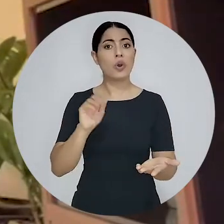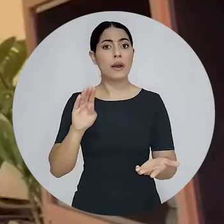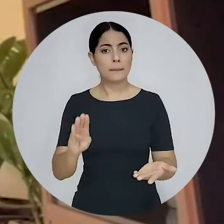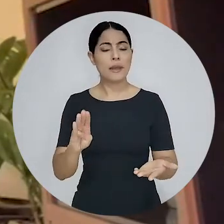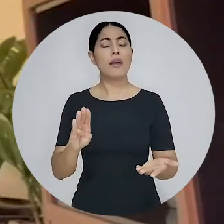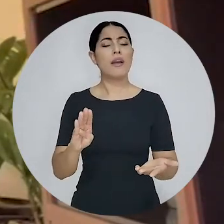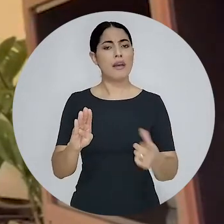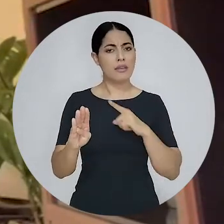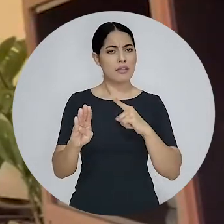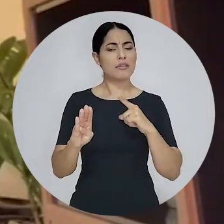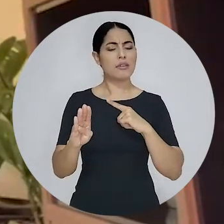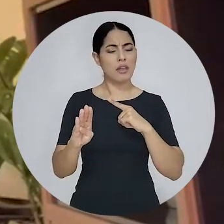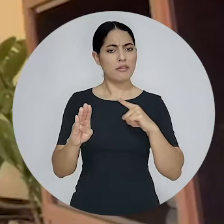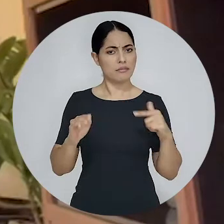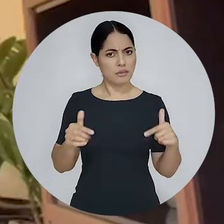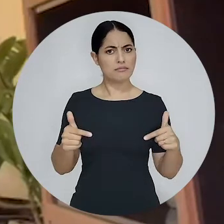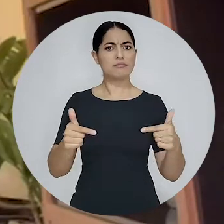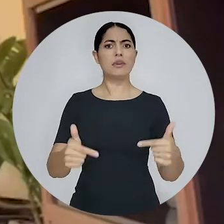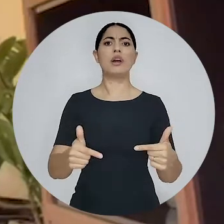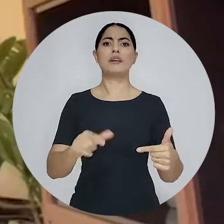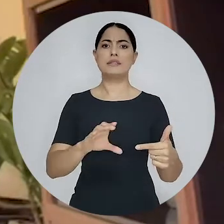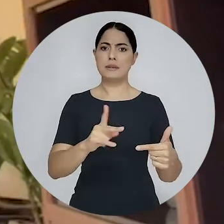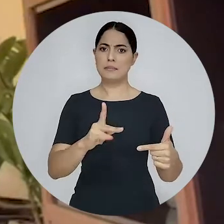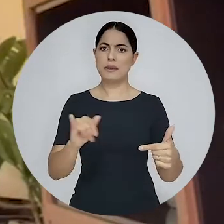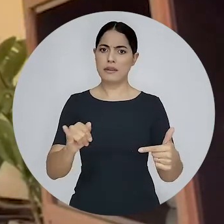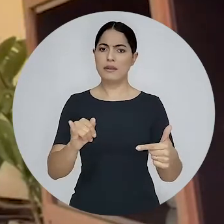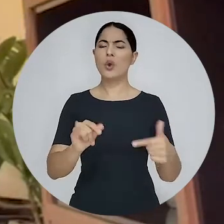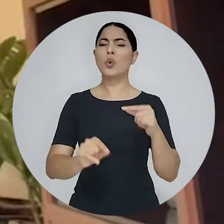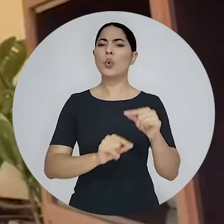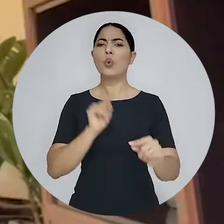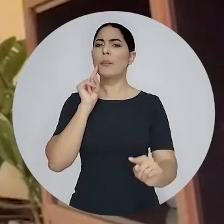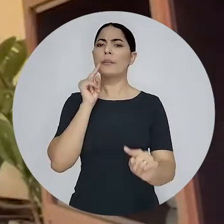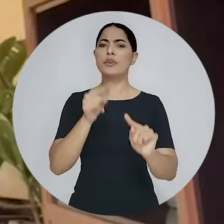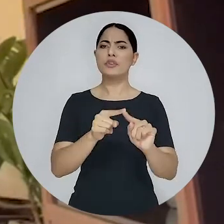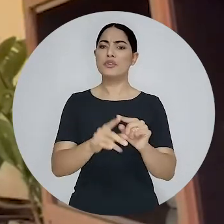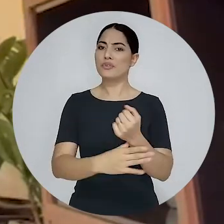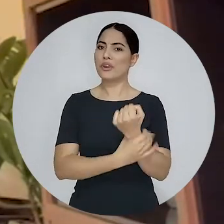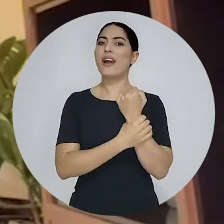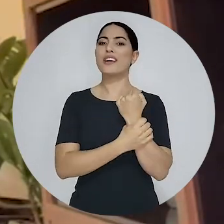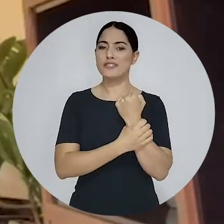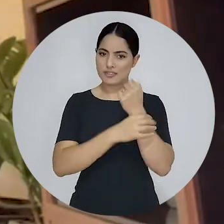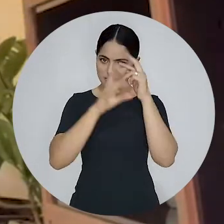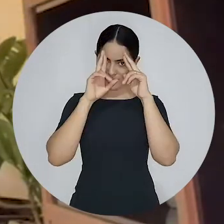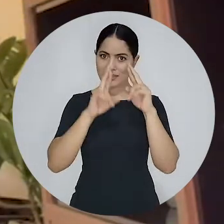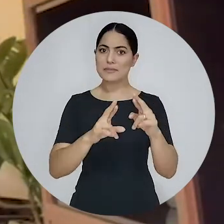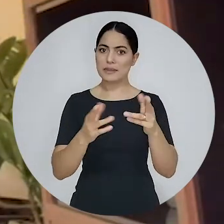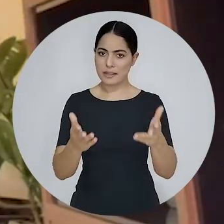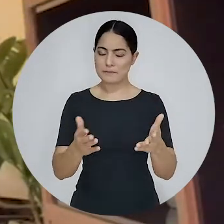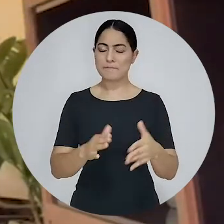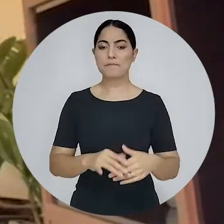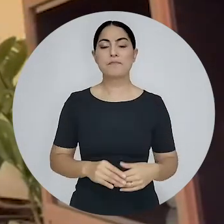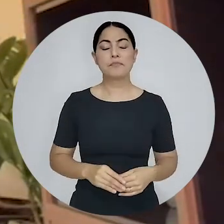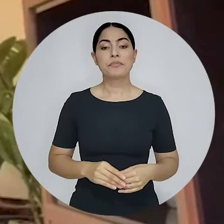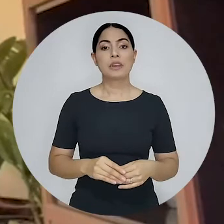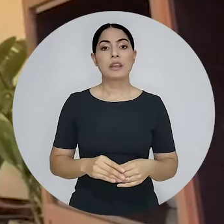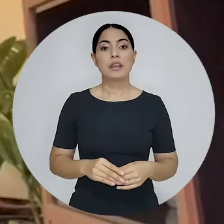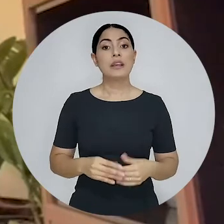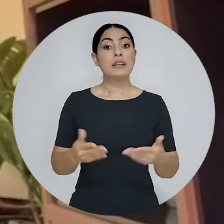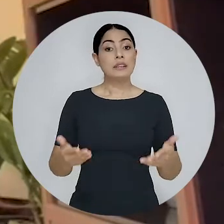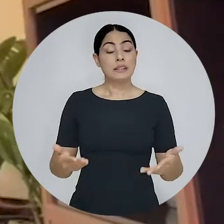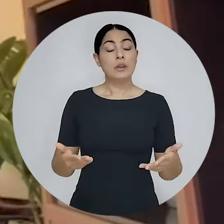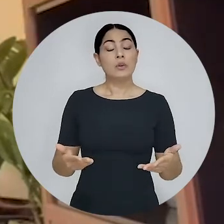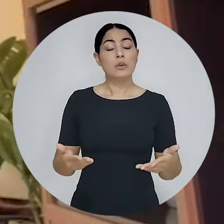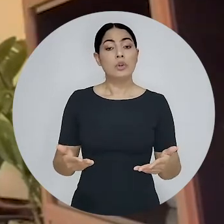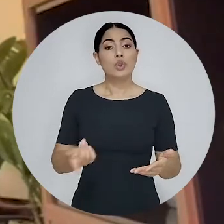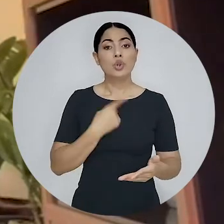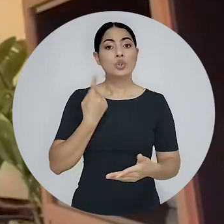a OAB se postou à frente da CPI para garantir que essa prerrogativa fosse respeitada. Em outras